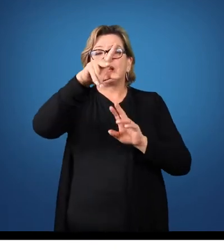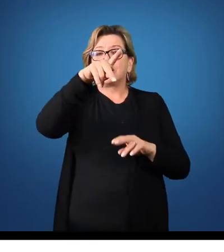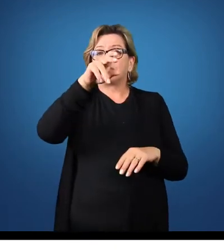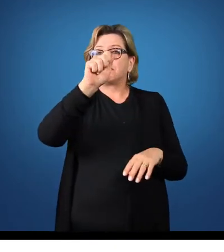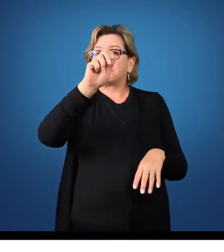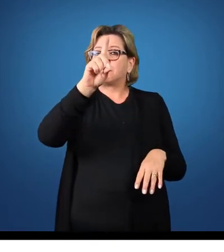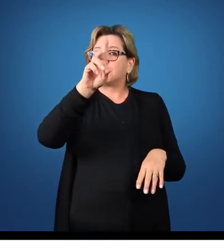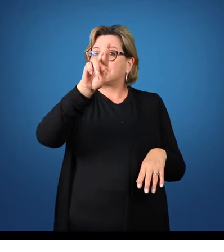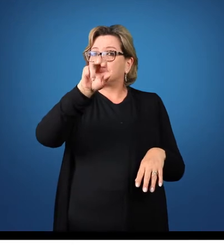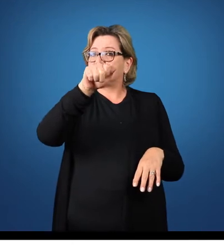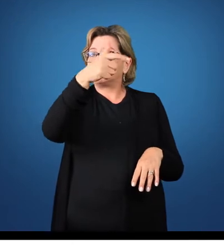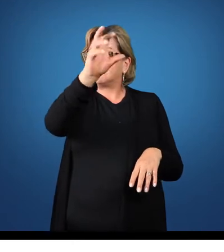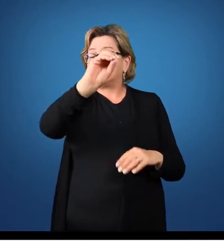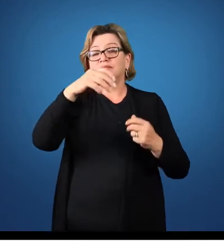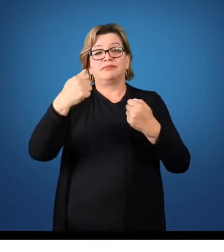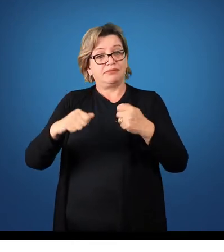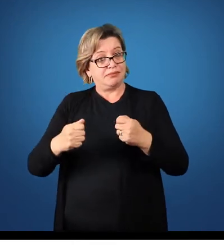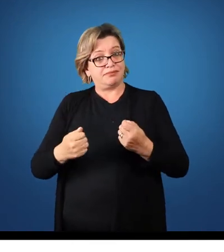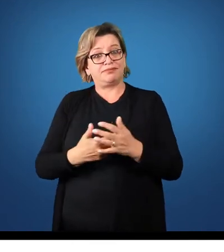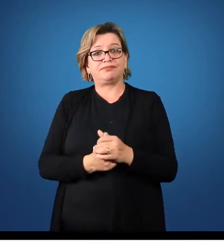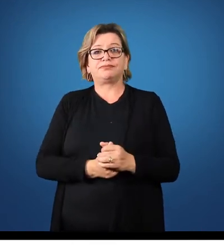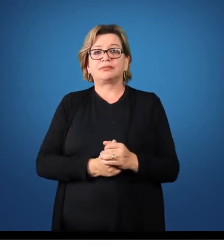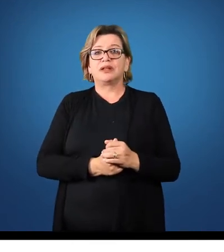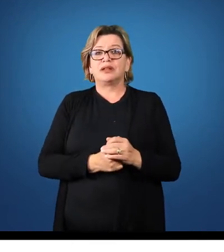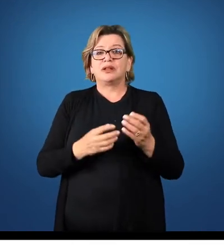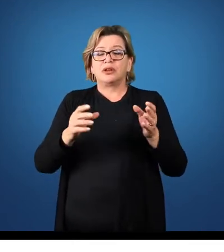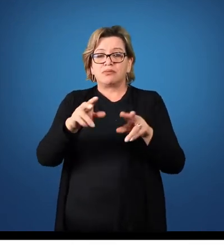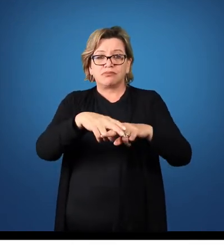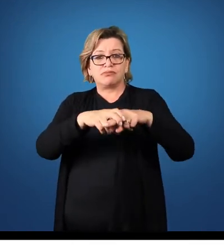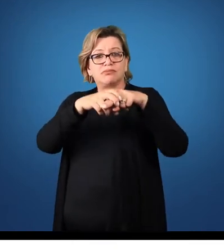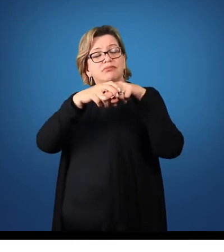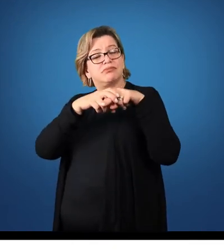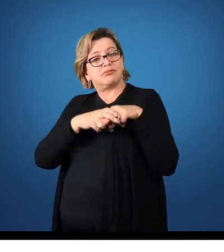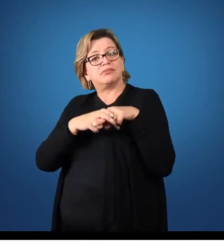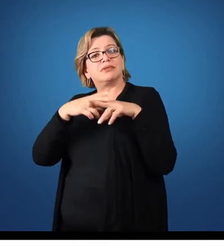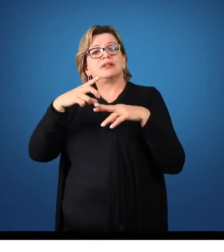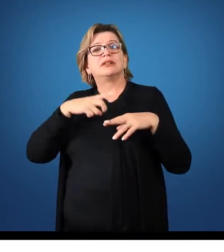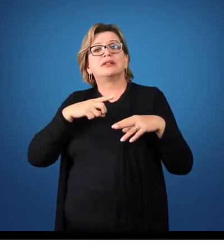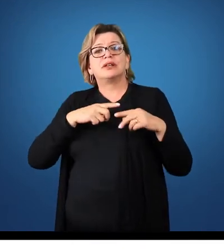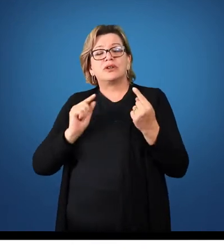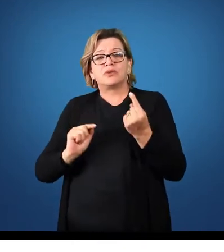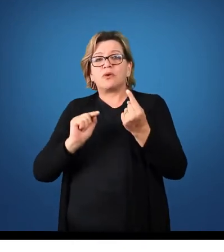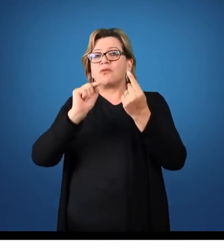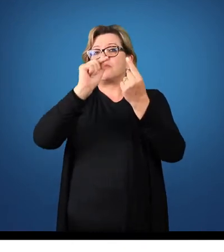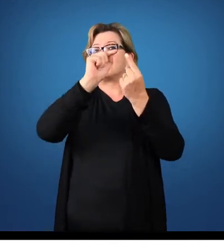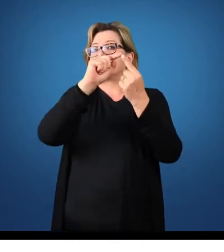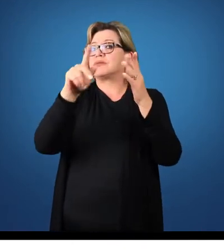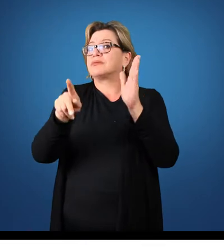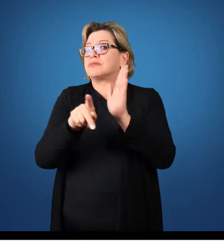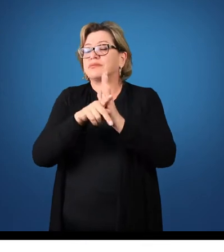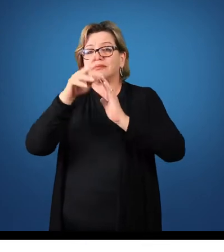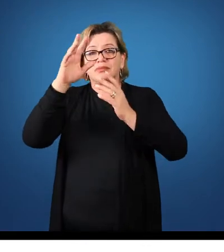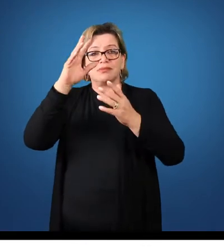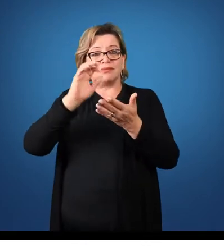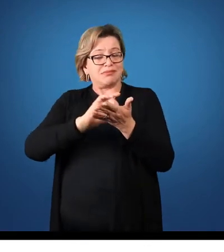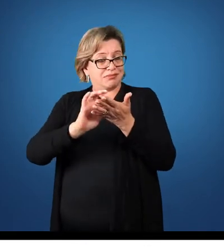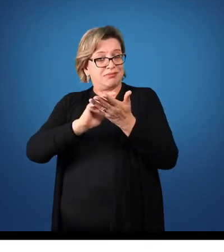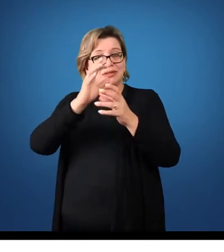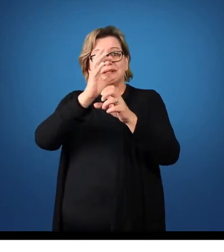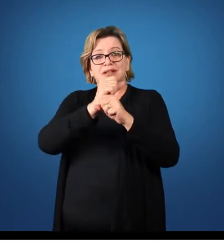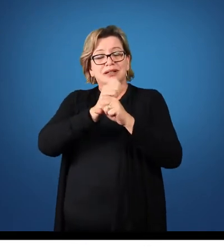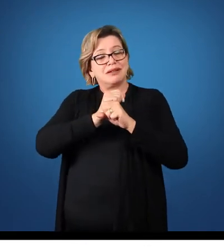dessas informações. Nesse aspecto entra uma das finalidades da contabilidade, que é